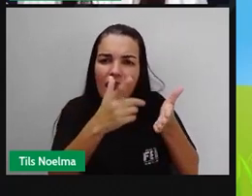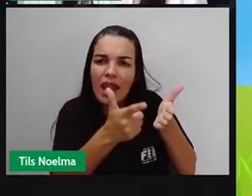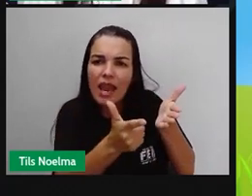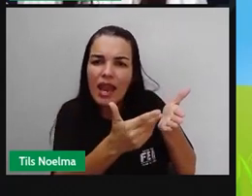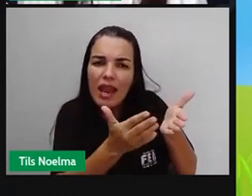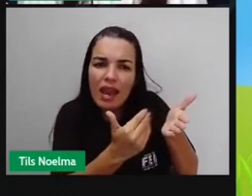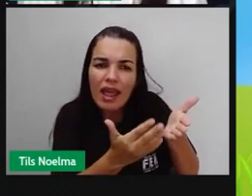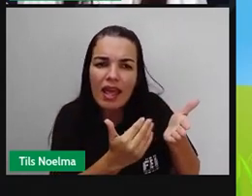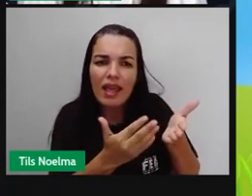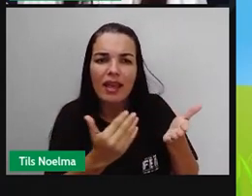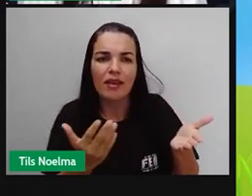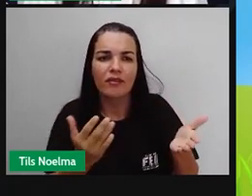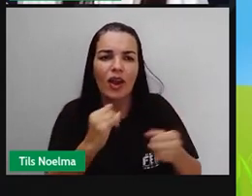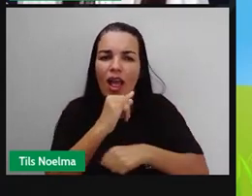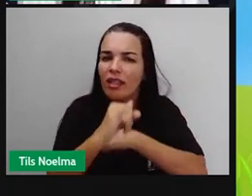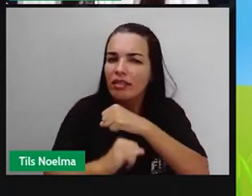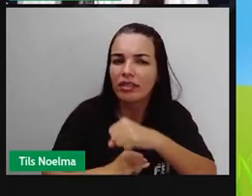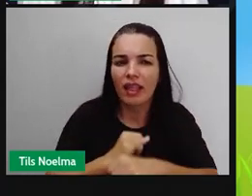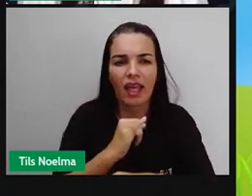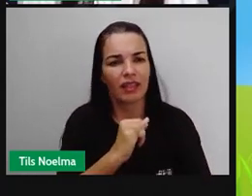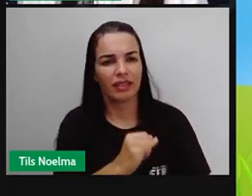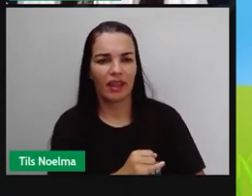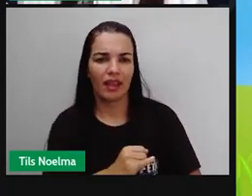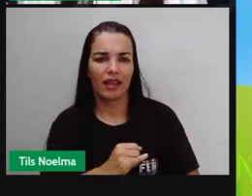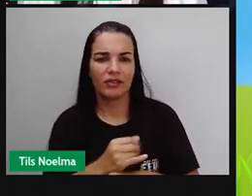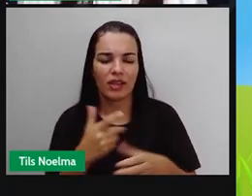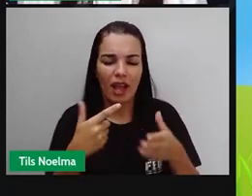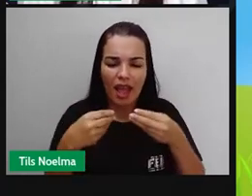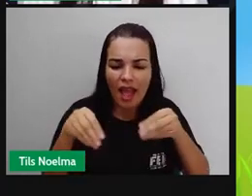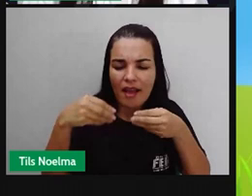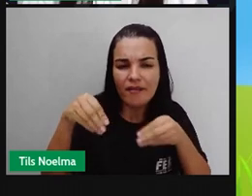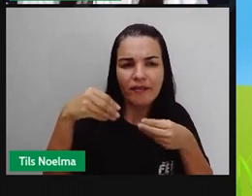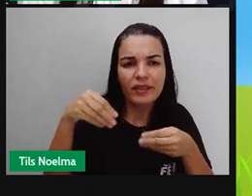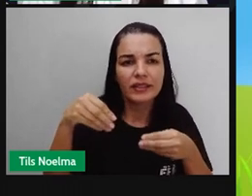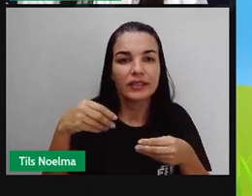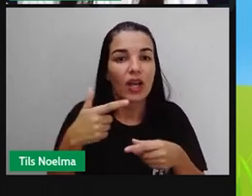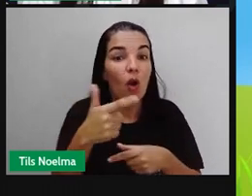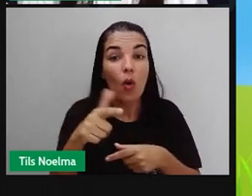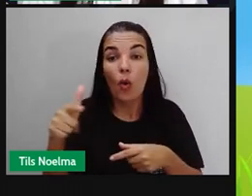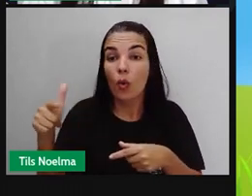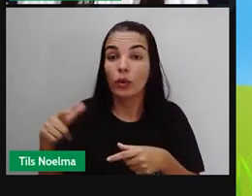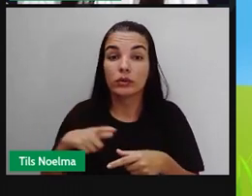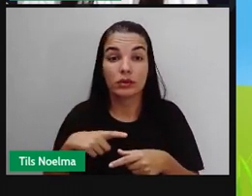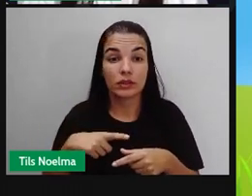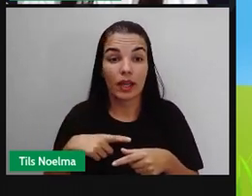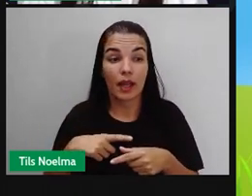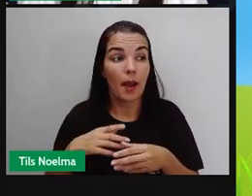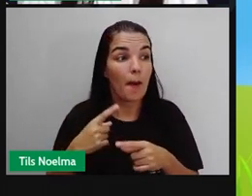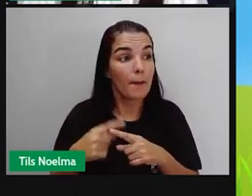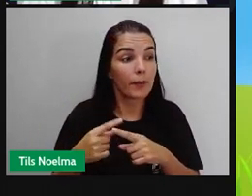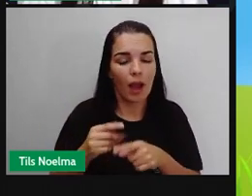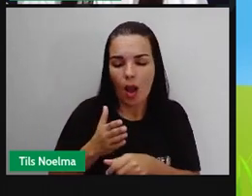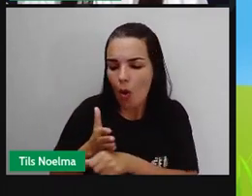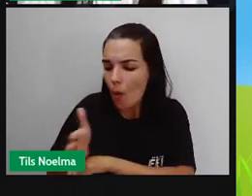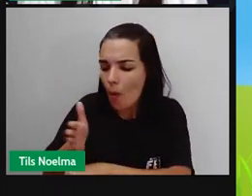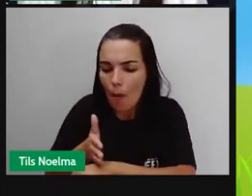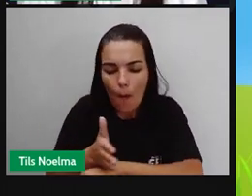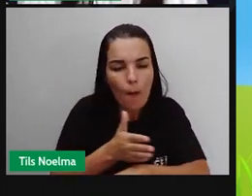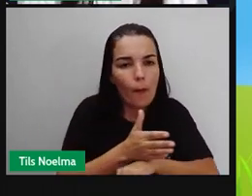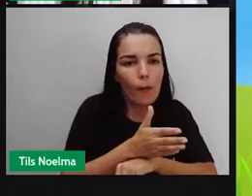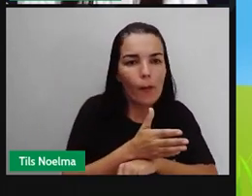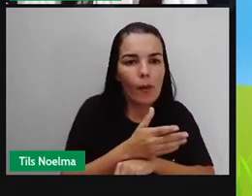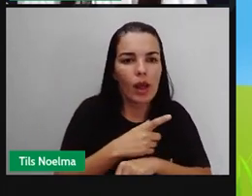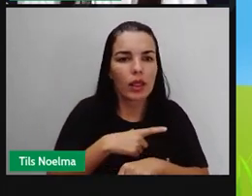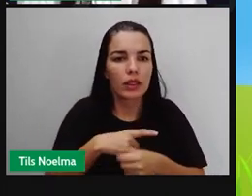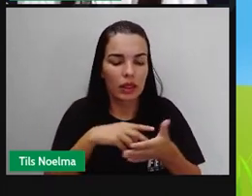uma página da internet e dentre outros, né? O meio que usamos para ler não importa. O que é